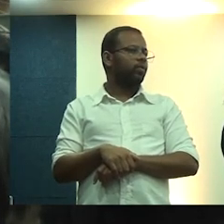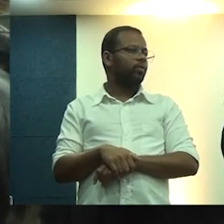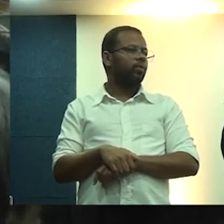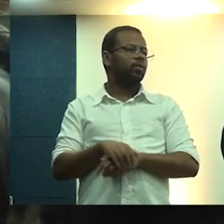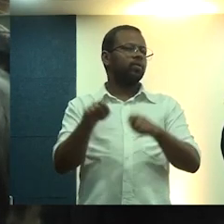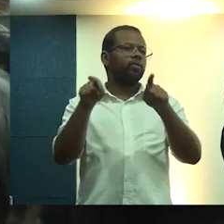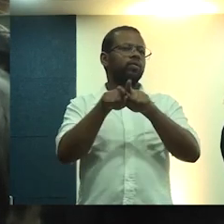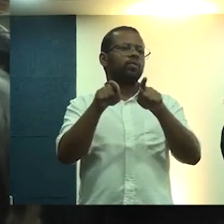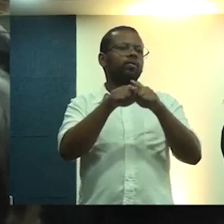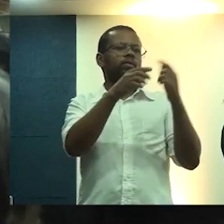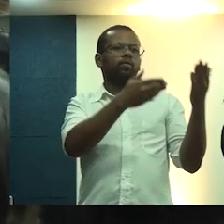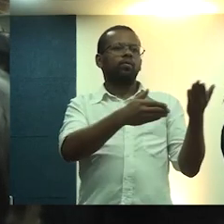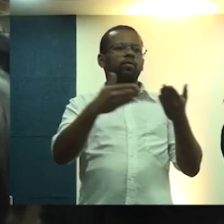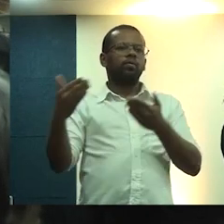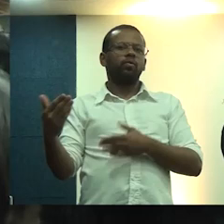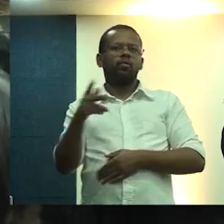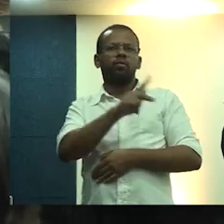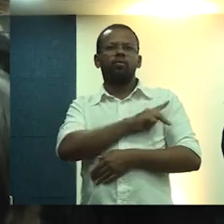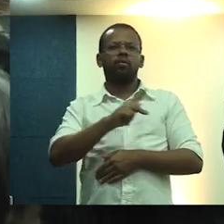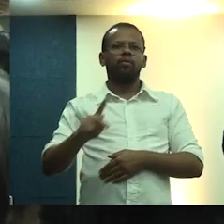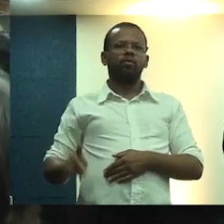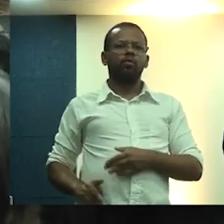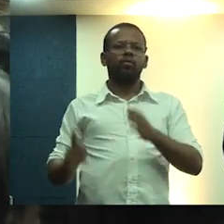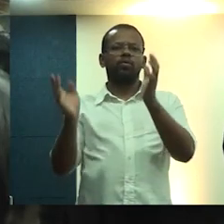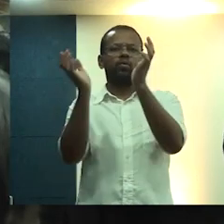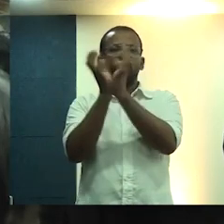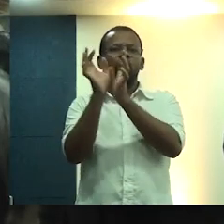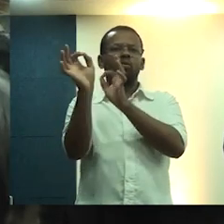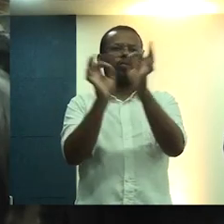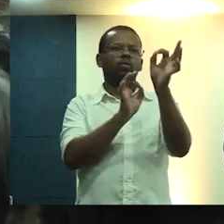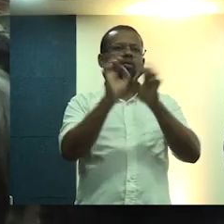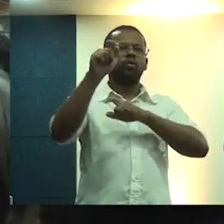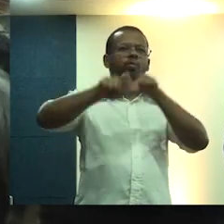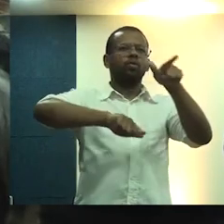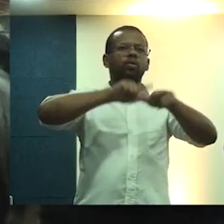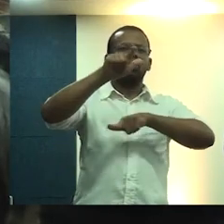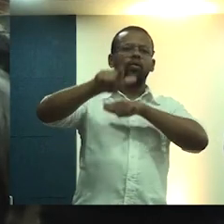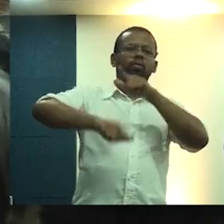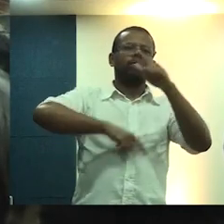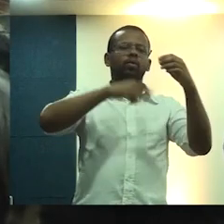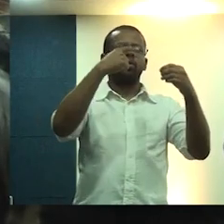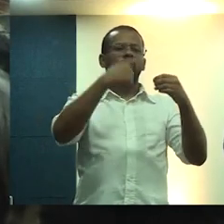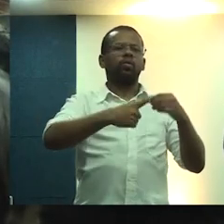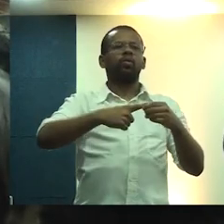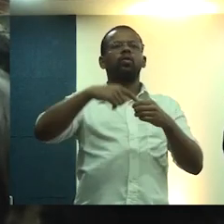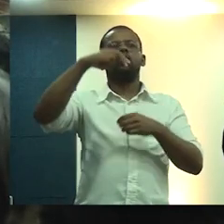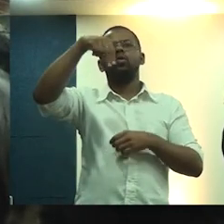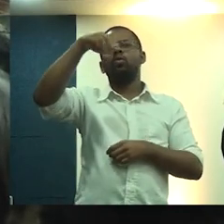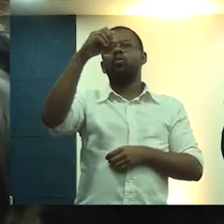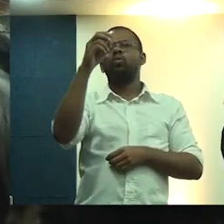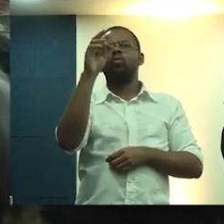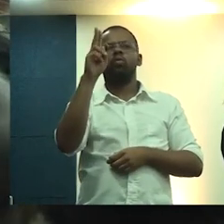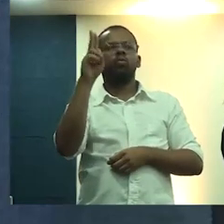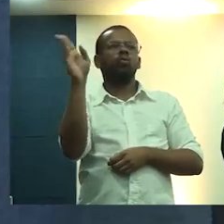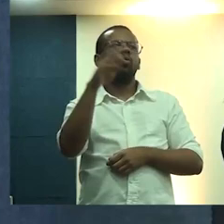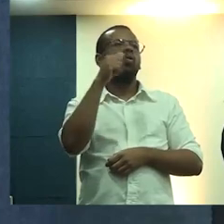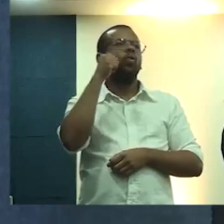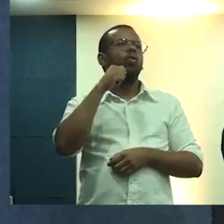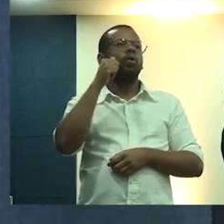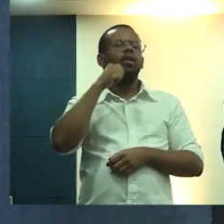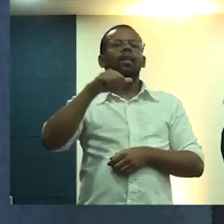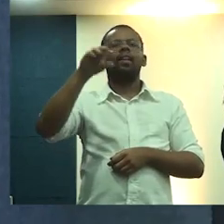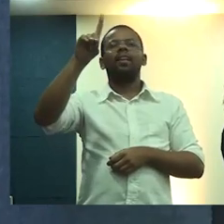Convidamos à representante do Movimento Organizado dos Trabalhadores Urbanos, MOTU, senhora Dalva